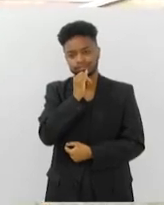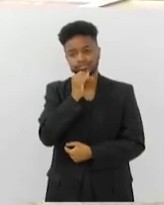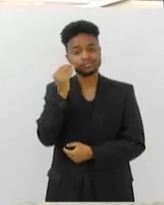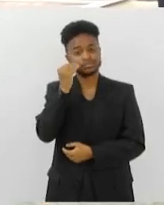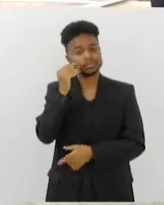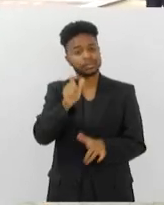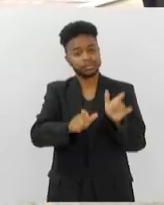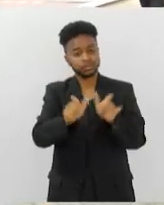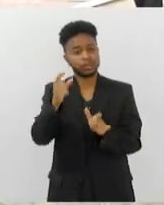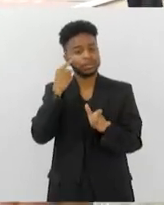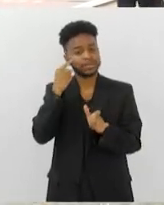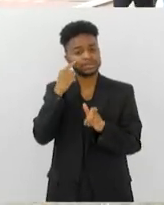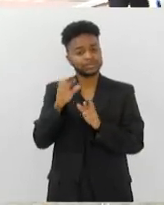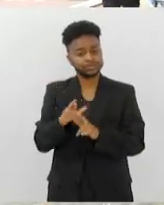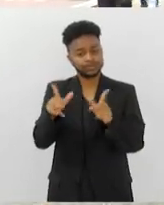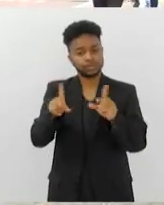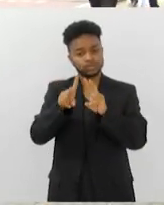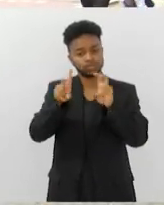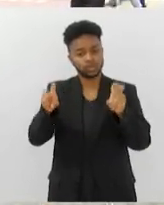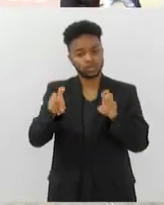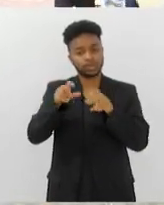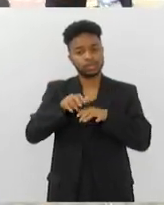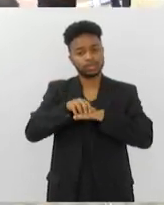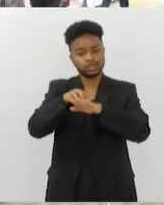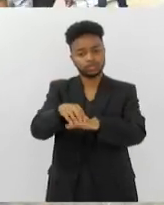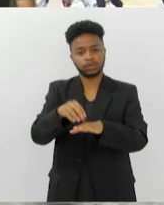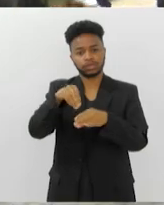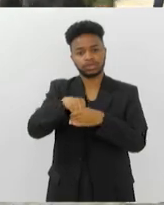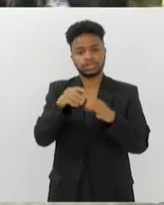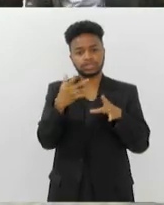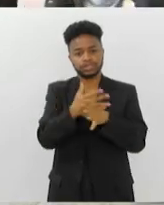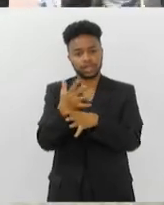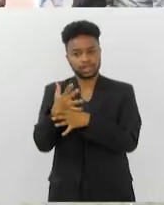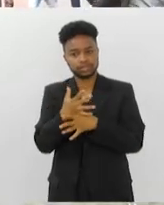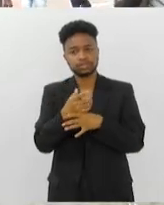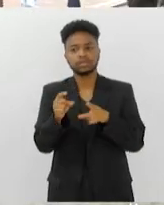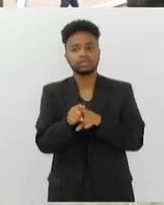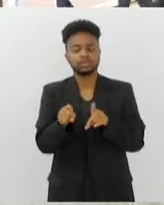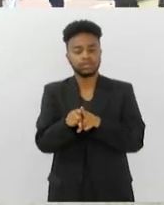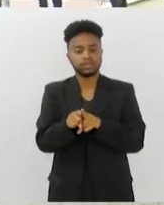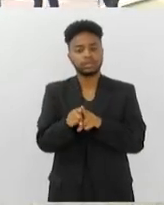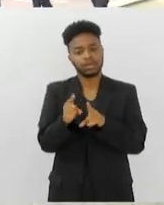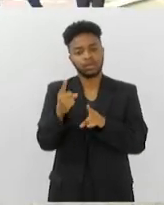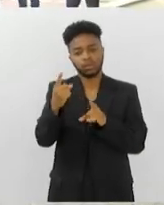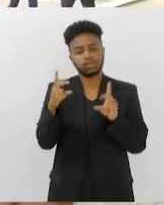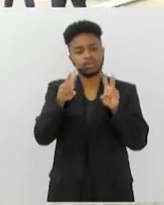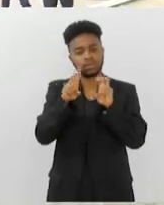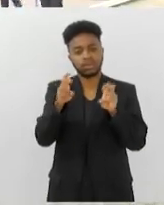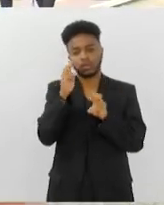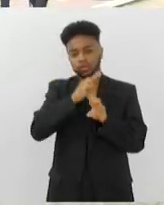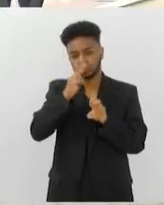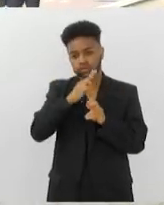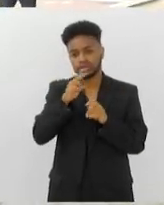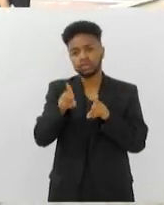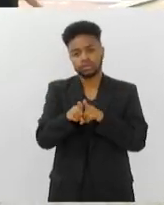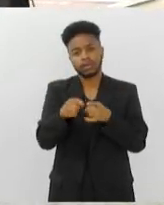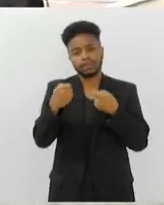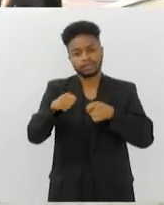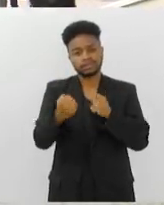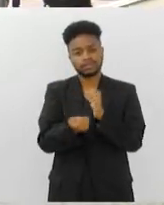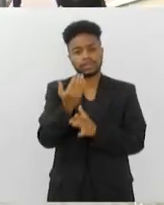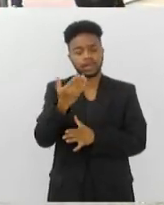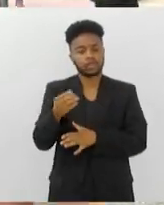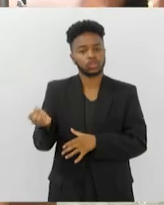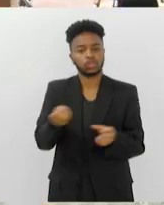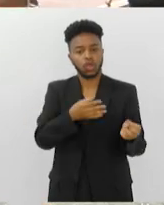pessoas pensarem diferente sobre transporte nas cidades. E é uma questão de urgência, Temos que botar mais projetos no